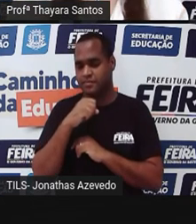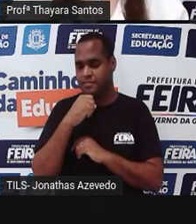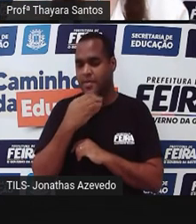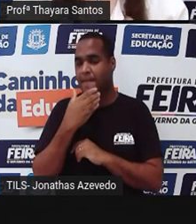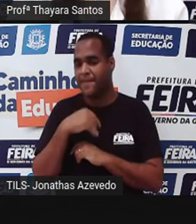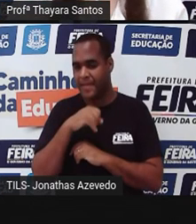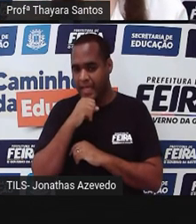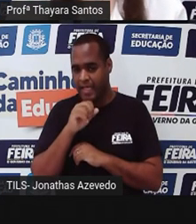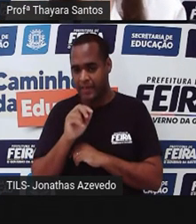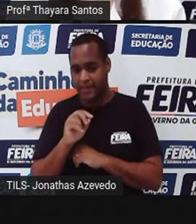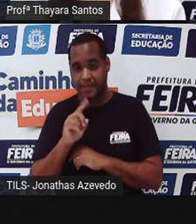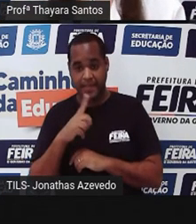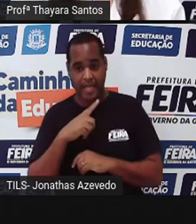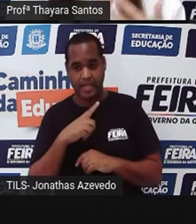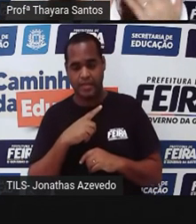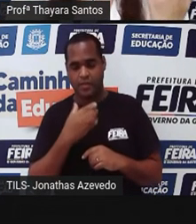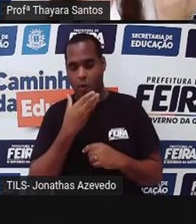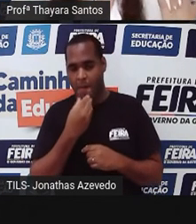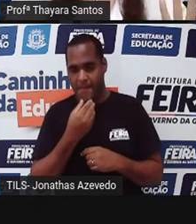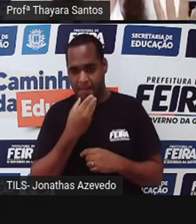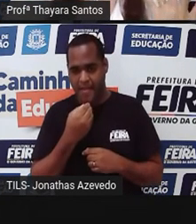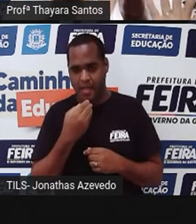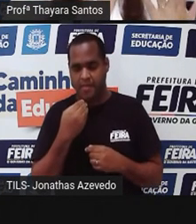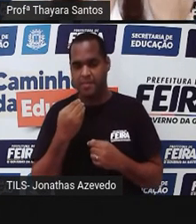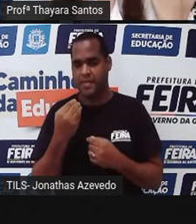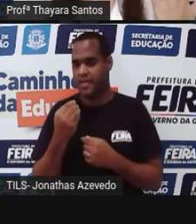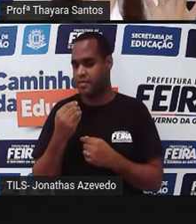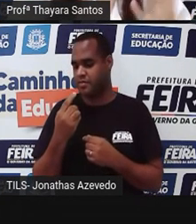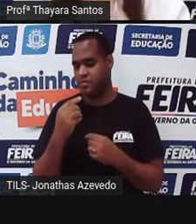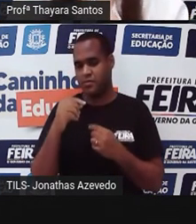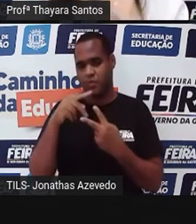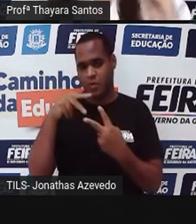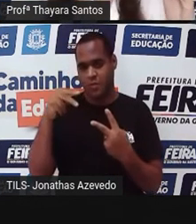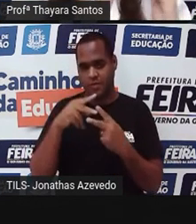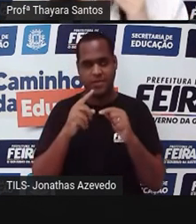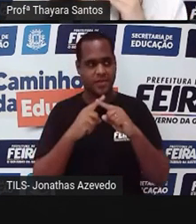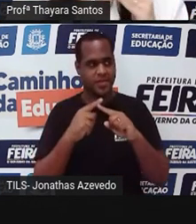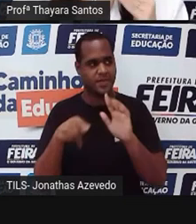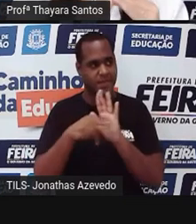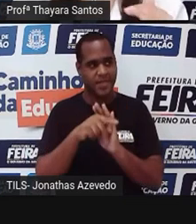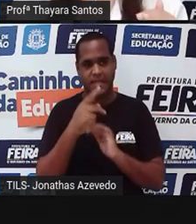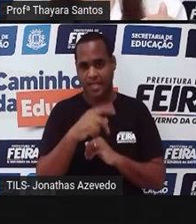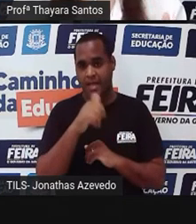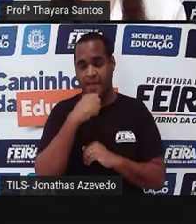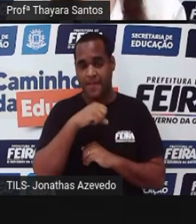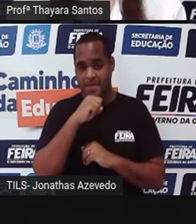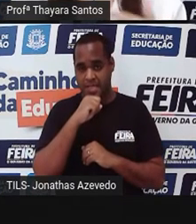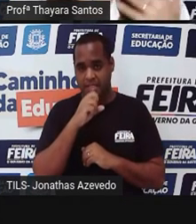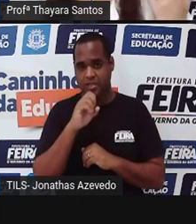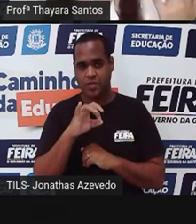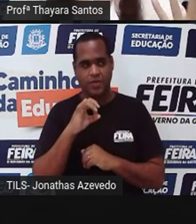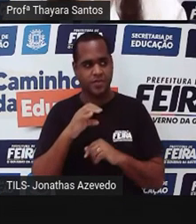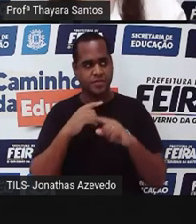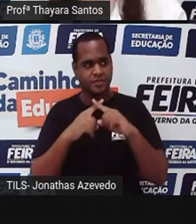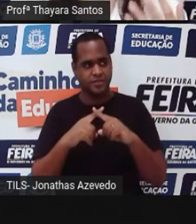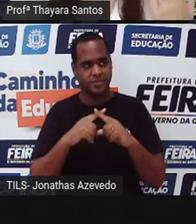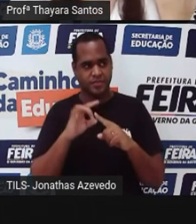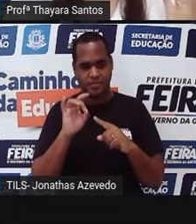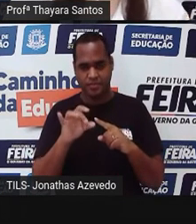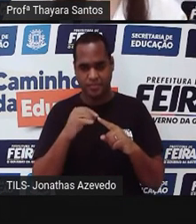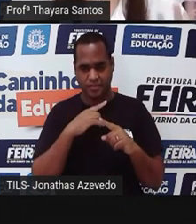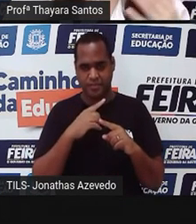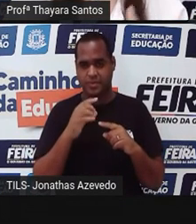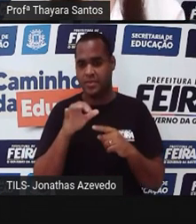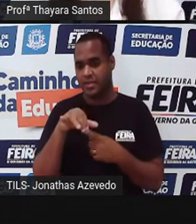nascer um menino, vai ser o cromossomo X herdado da mãe, porque a mãe só produz cromossomo X, e um cromossomo